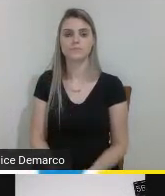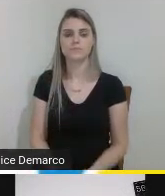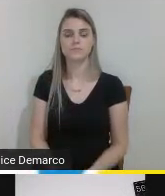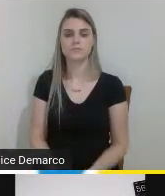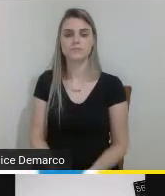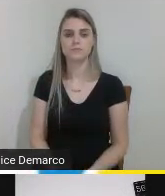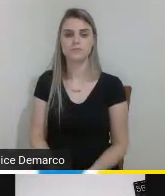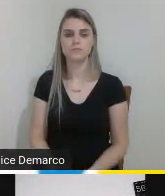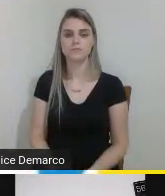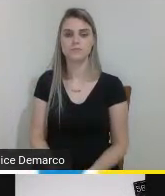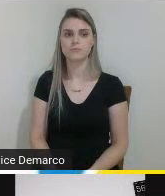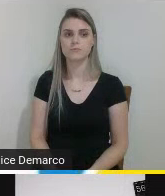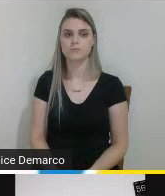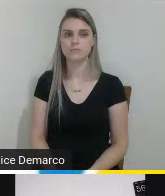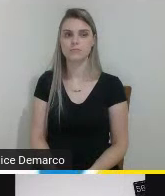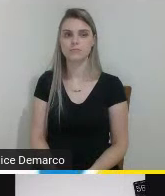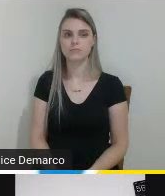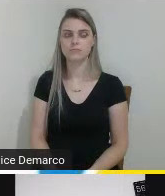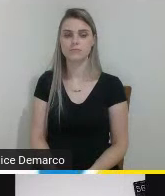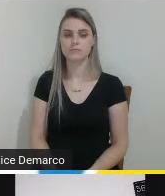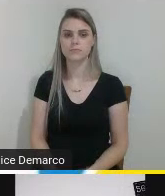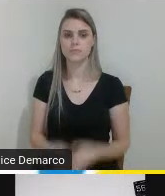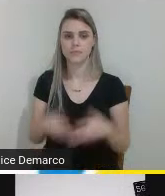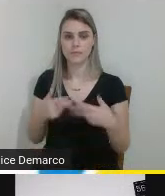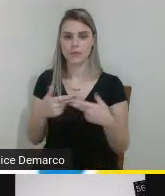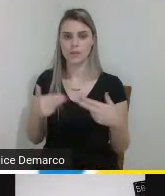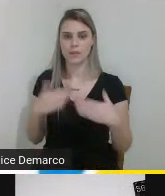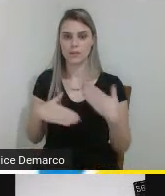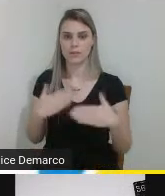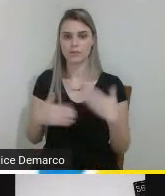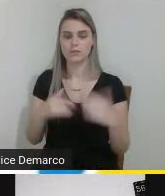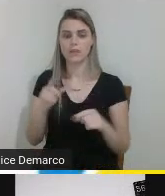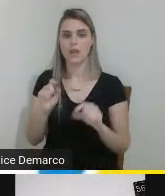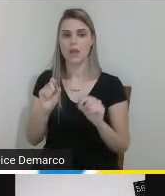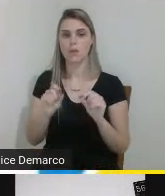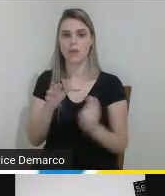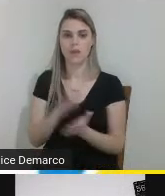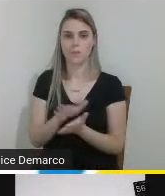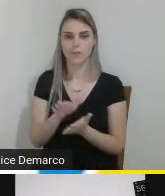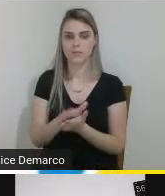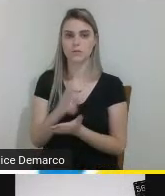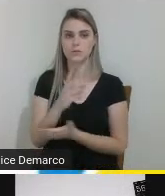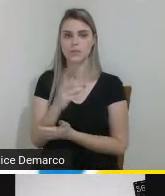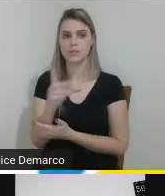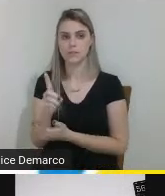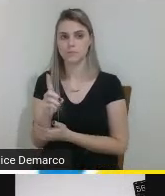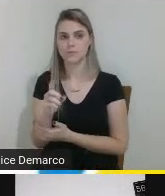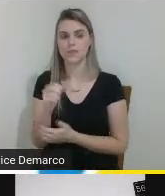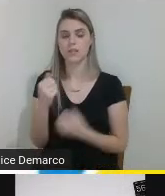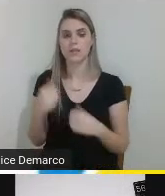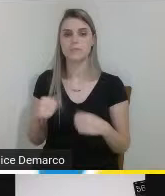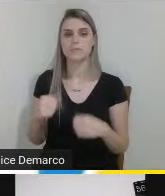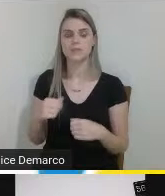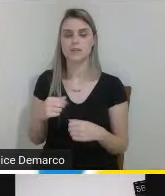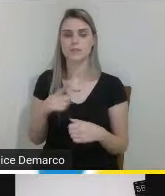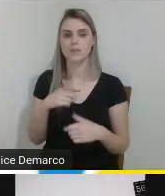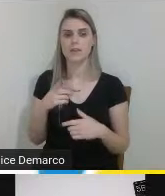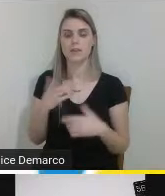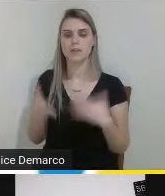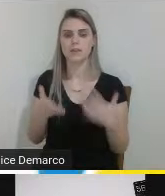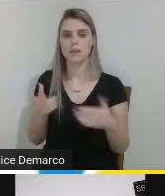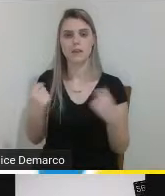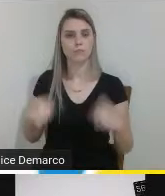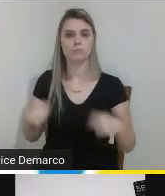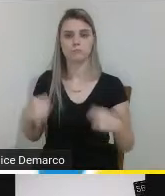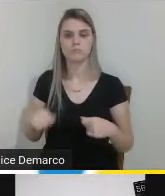os produtos desenvolvidos foram via impressão 3D e eles visavam atender as necessidades dos alunos